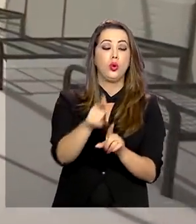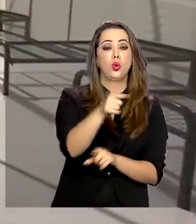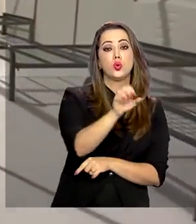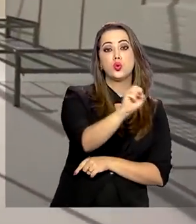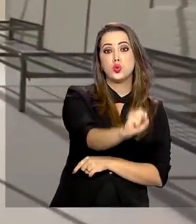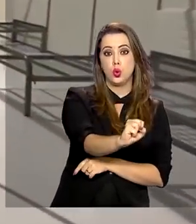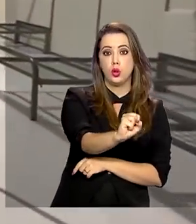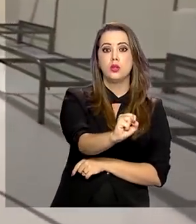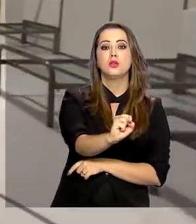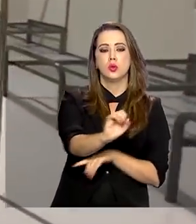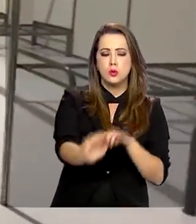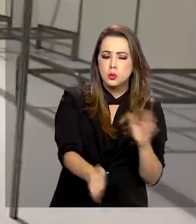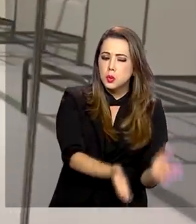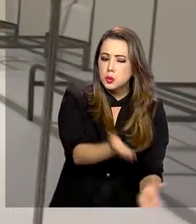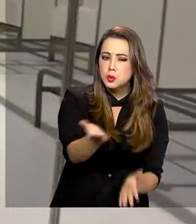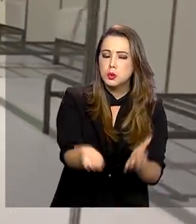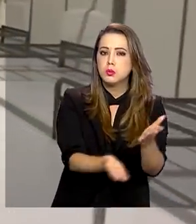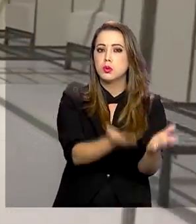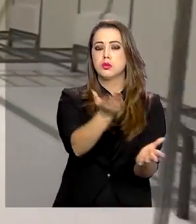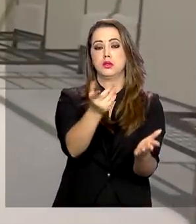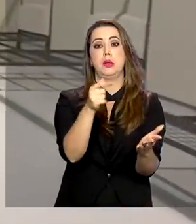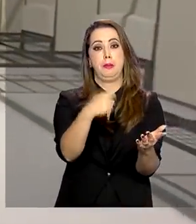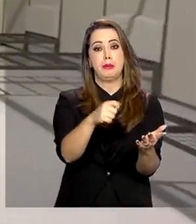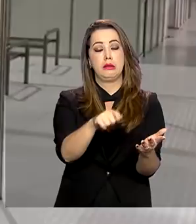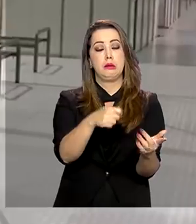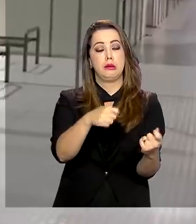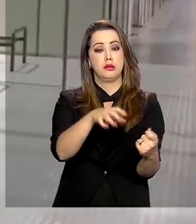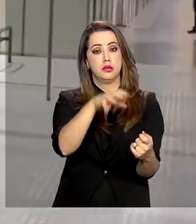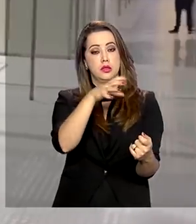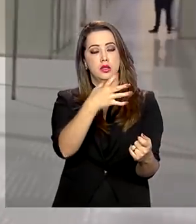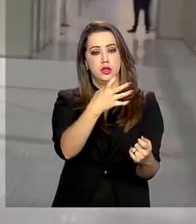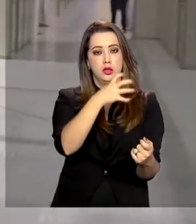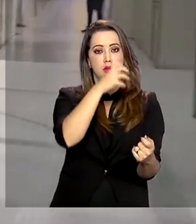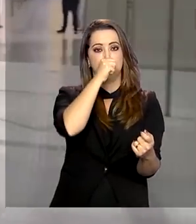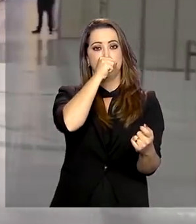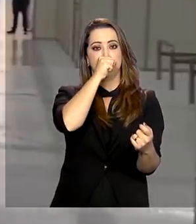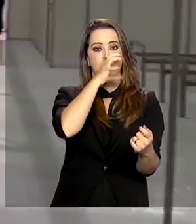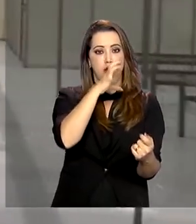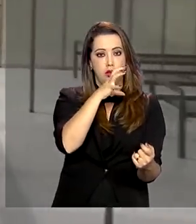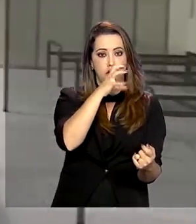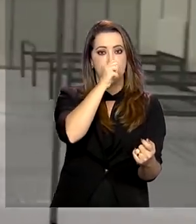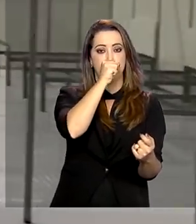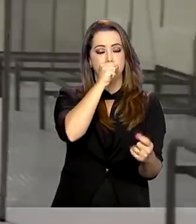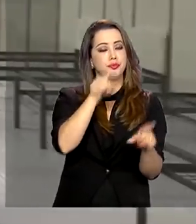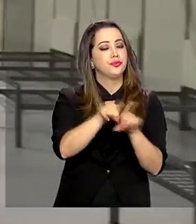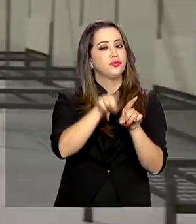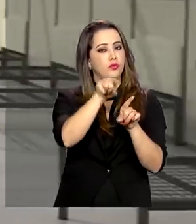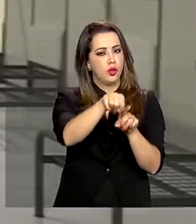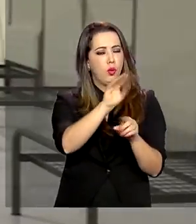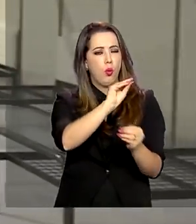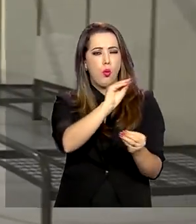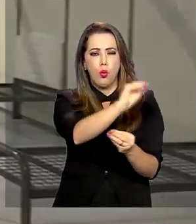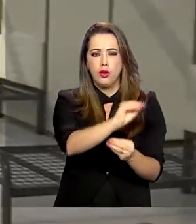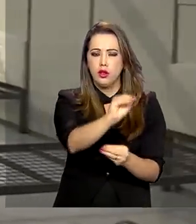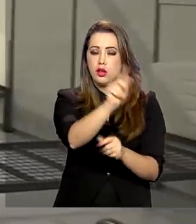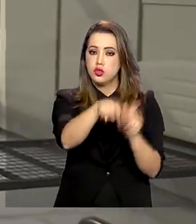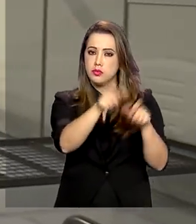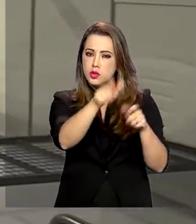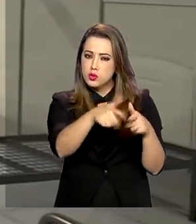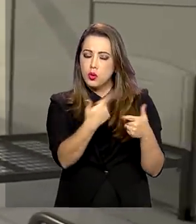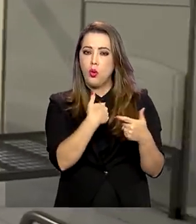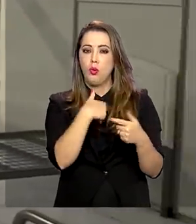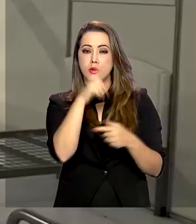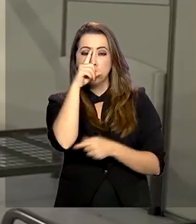é garantir o atendimento para pacientes com a Covid-19 que não apresentem alto risco. No hospital de campanha, os pacientes